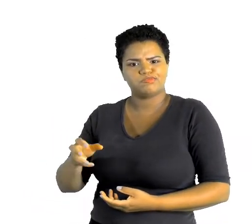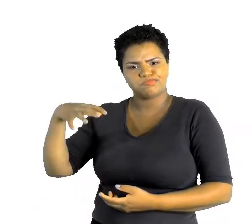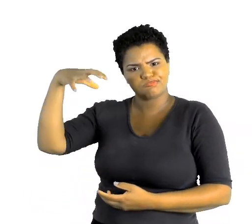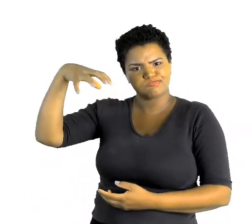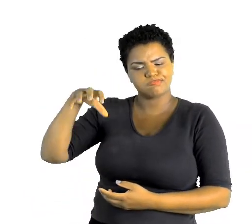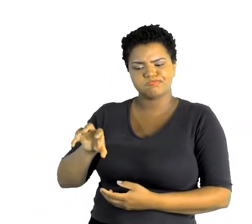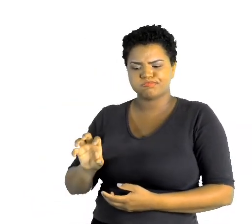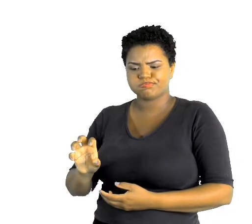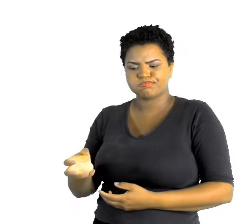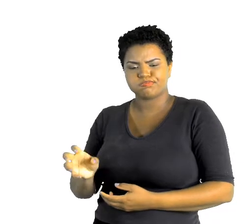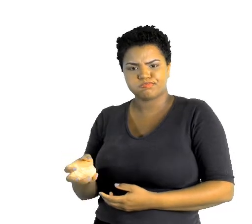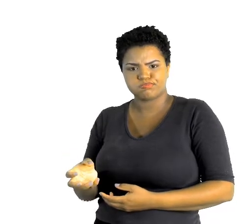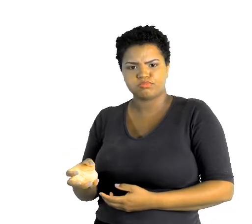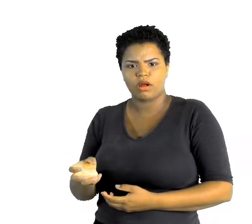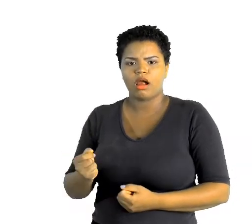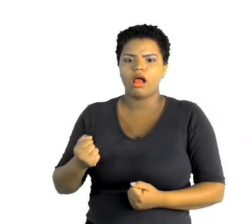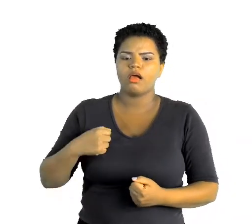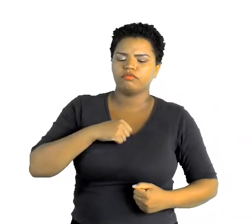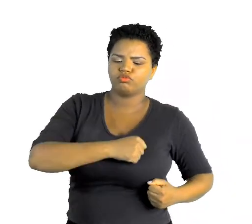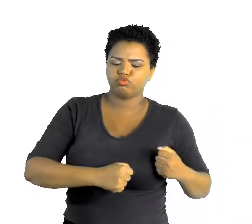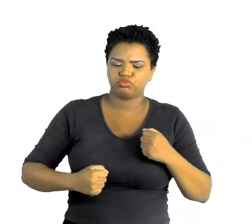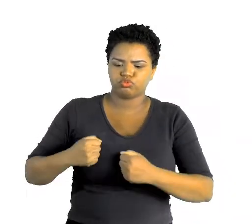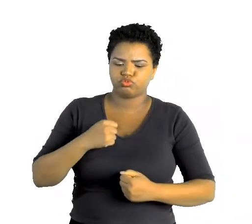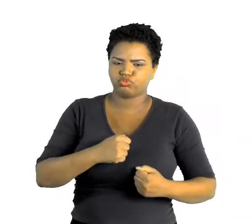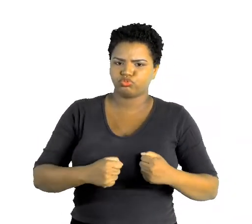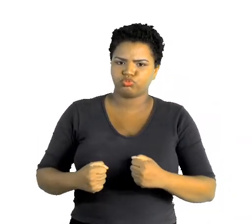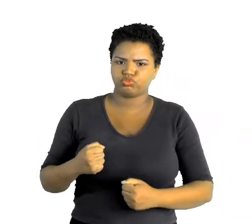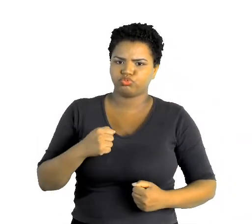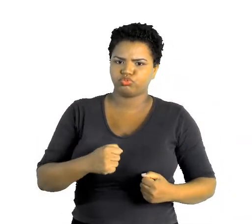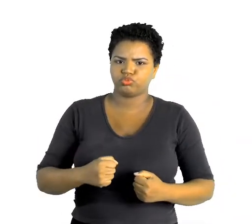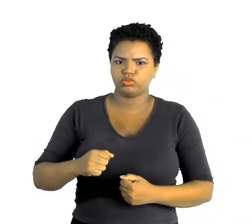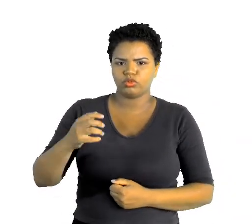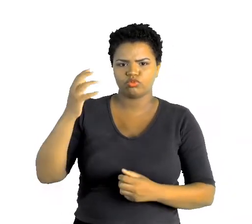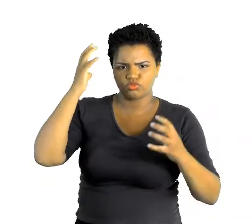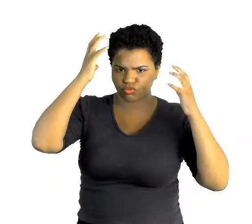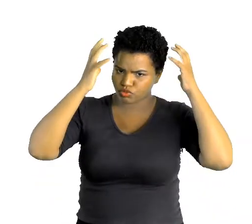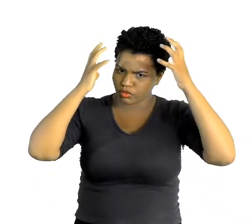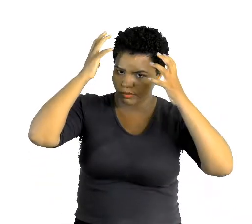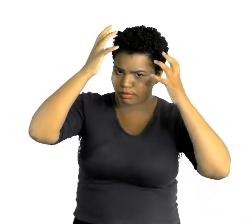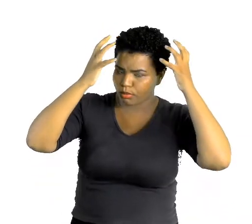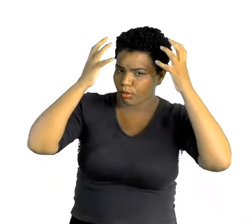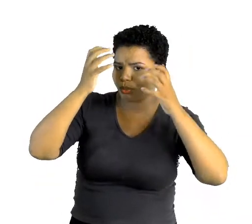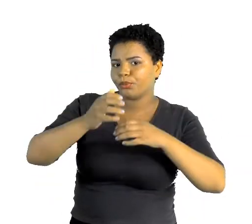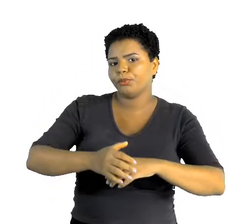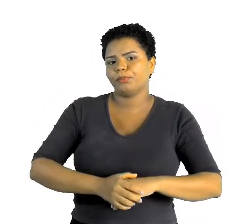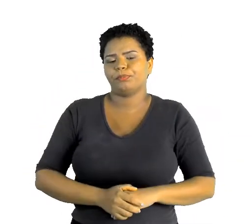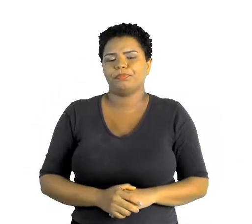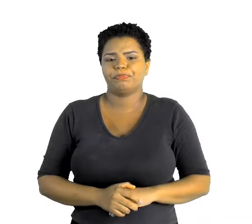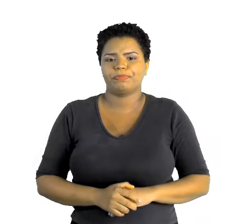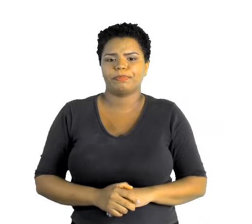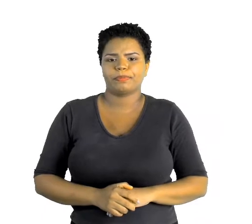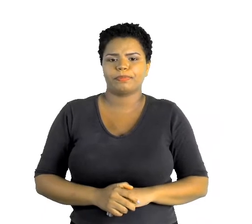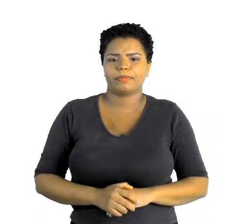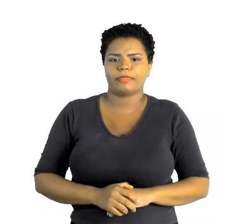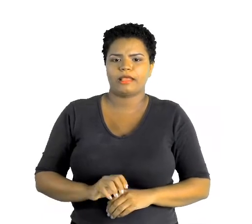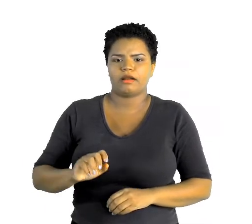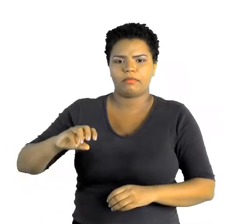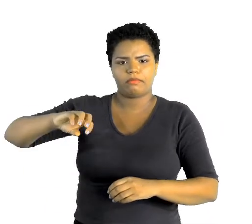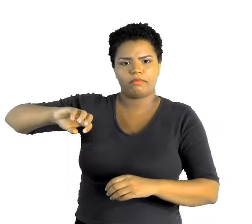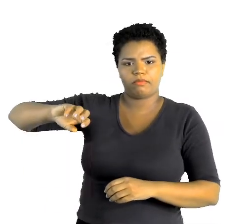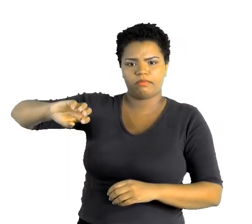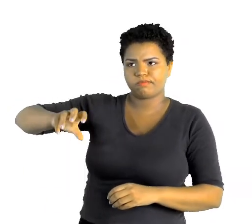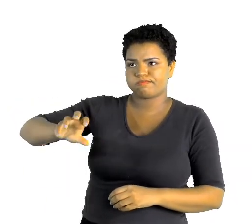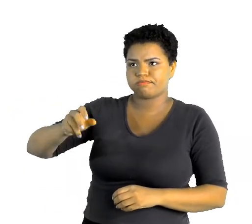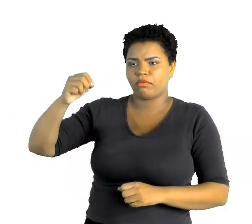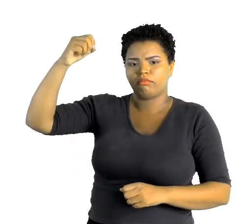quando vai se ensabuar, quando vai passar o shampoo no cabelo. Então, a gente não precisa estar com a torneira ou com o